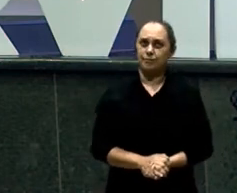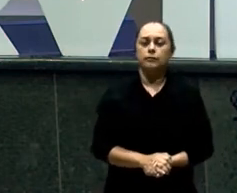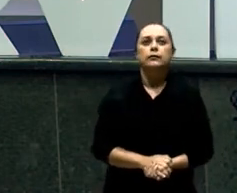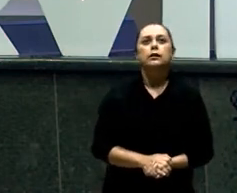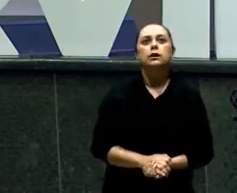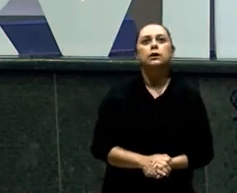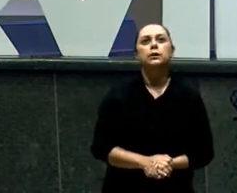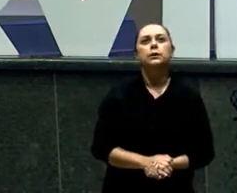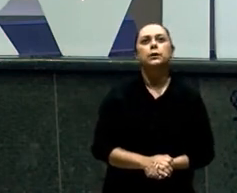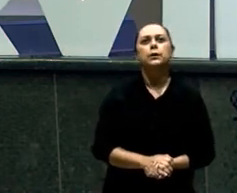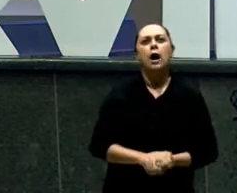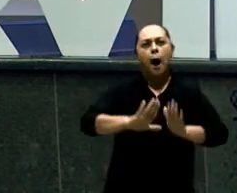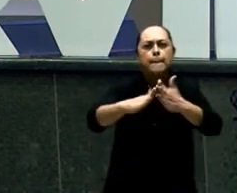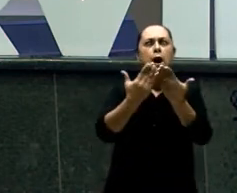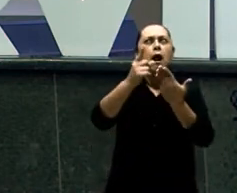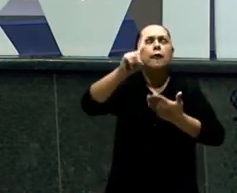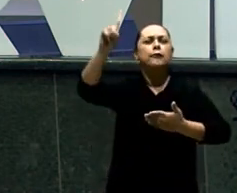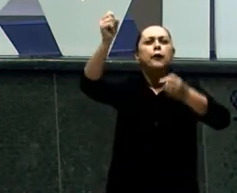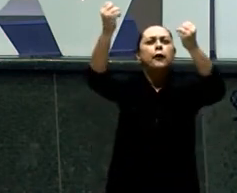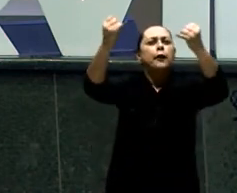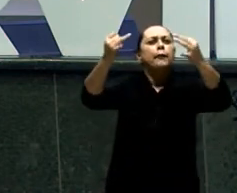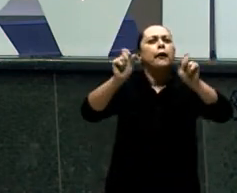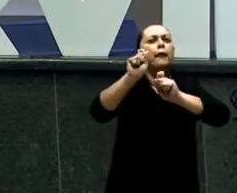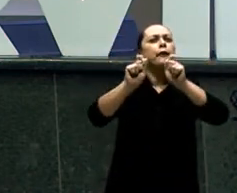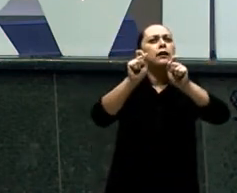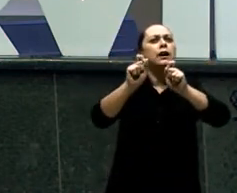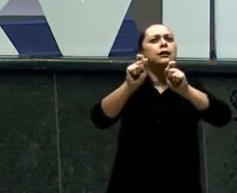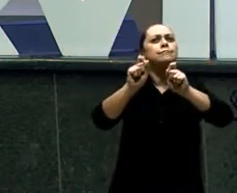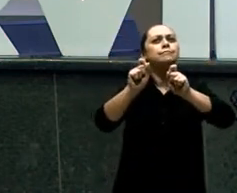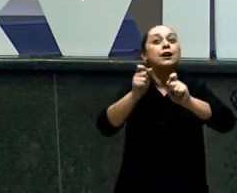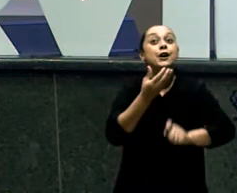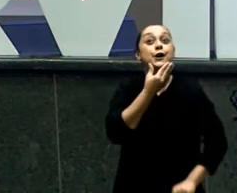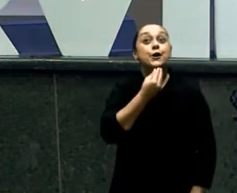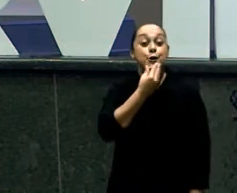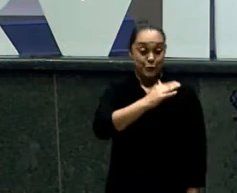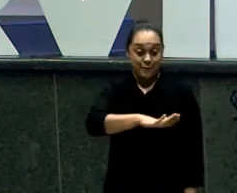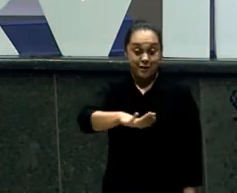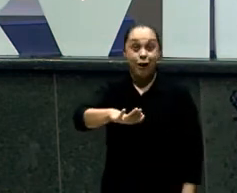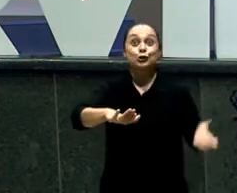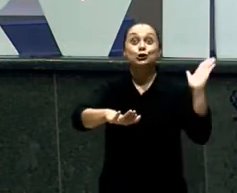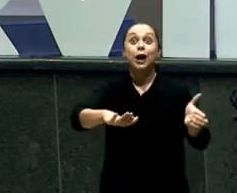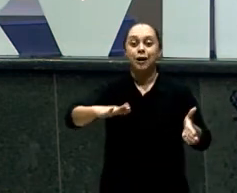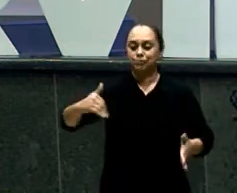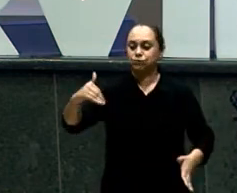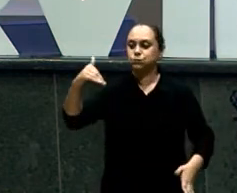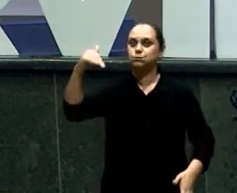período rápido E os meninos Cresceram Eles já Alcançaram A fase Da adolescência